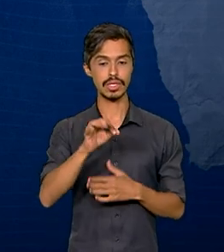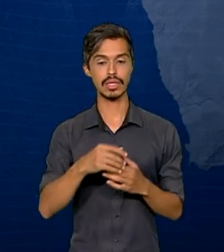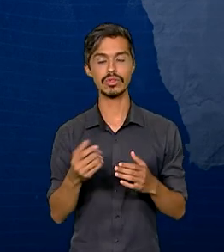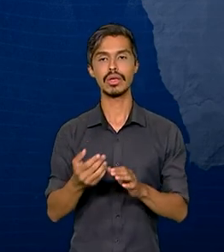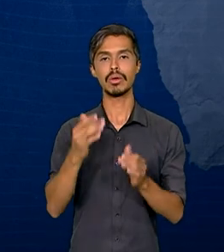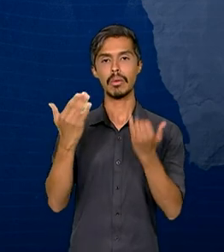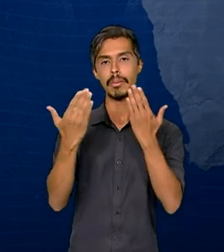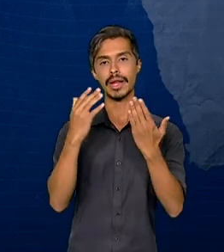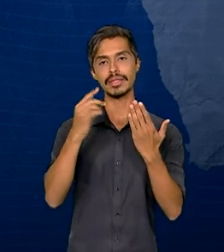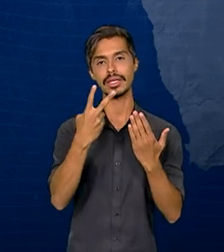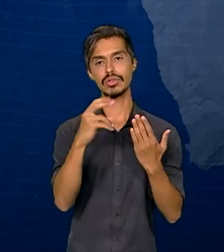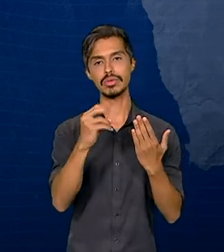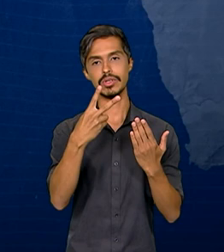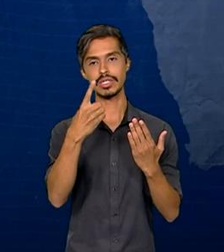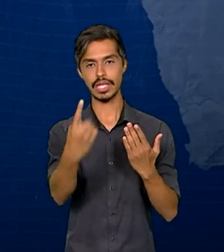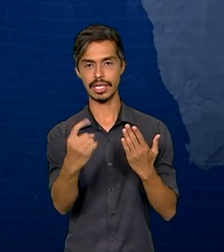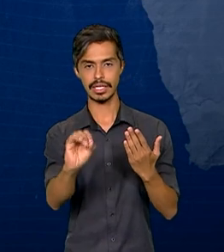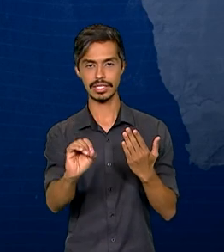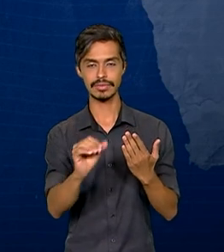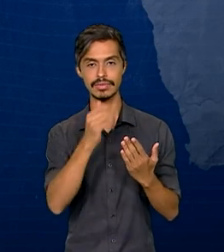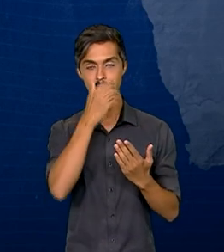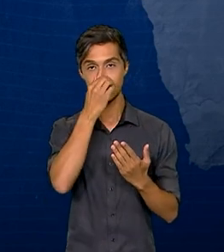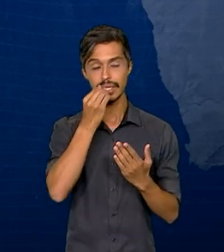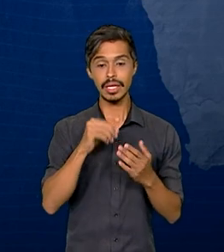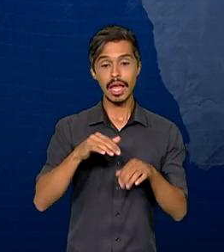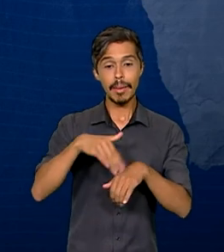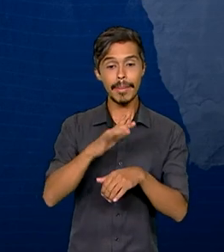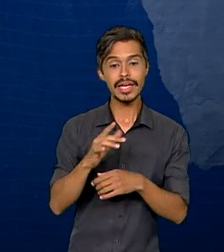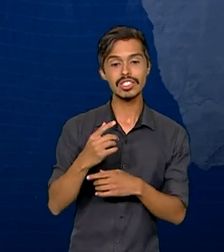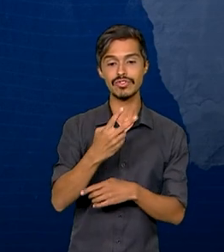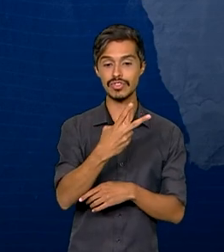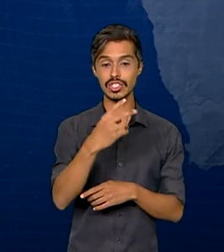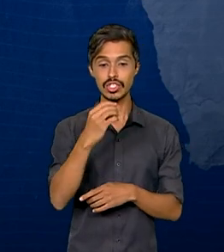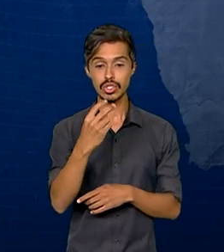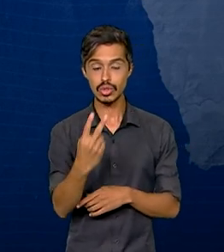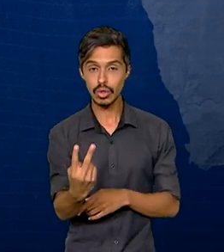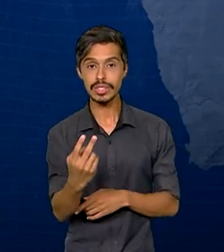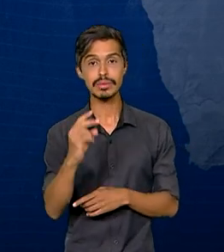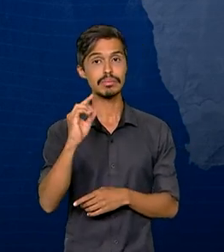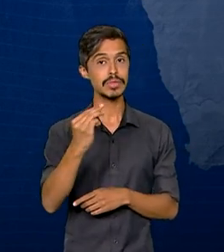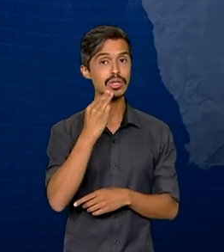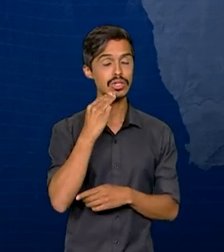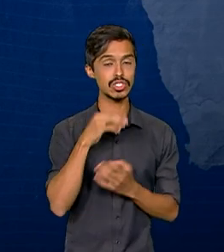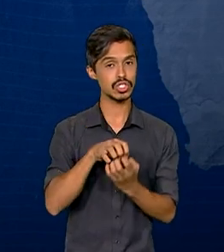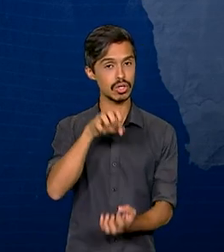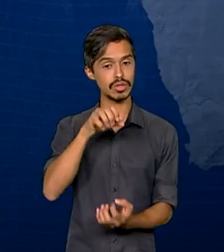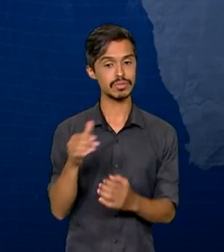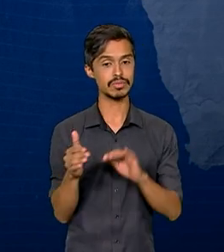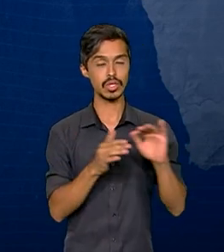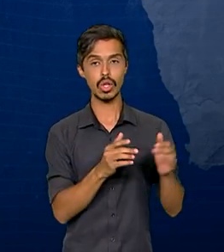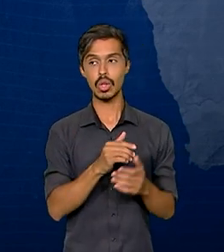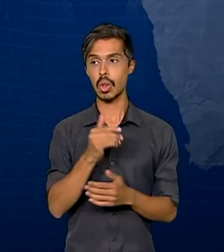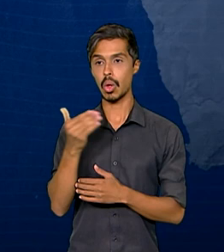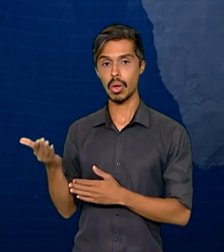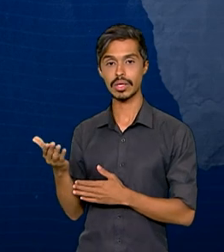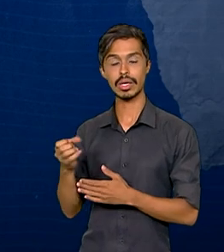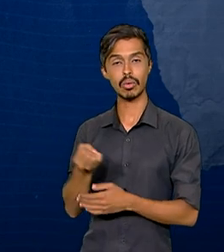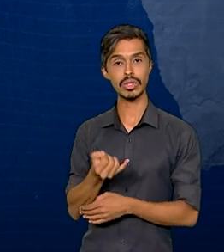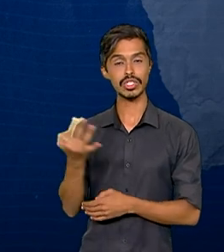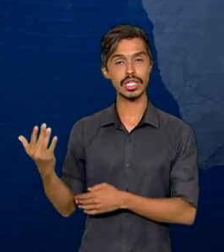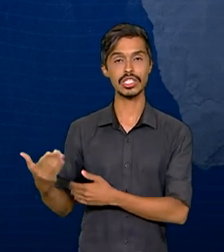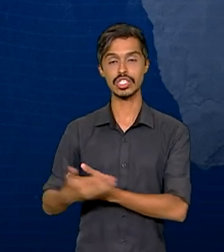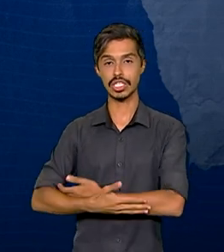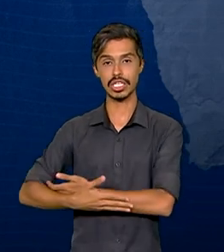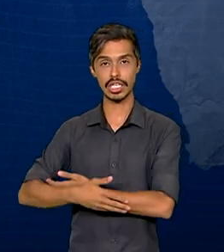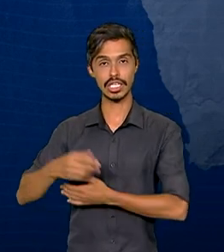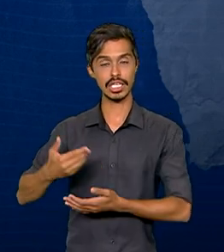a 2010. São mais de 22 milhões de idosos. No outro extremo, o percentual de crianças de até